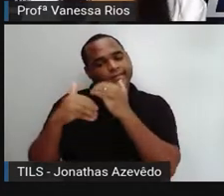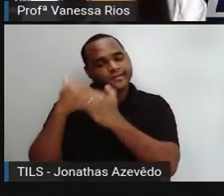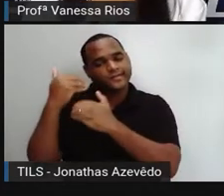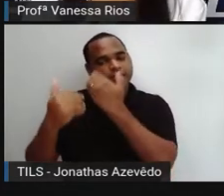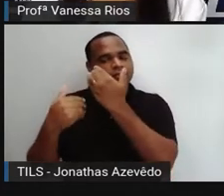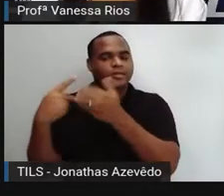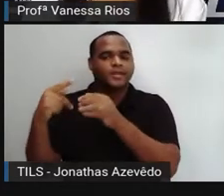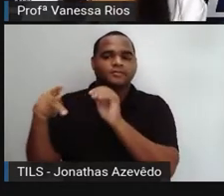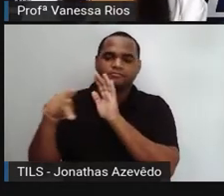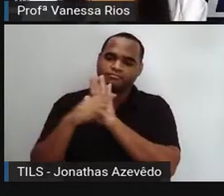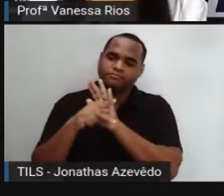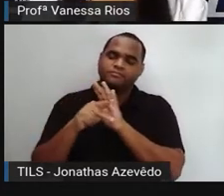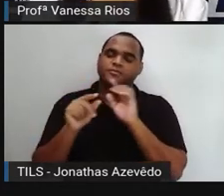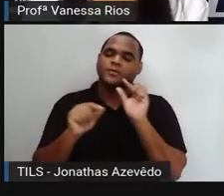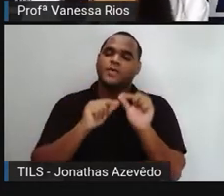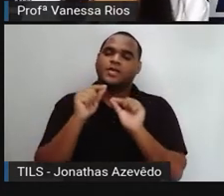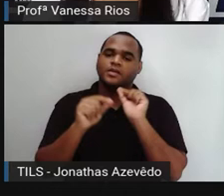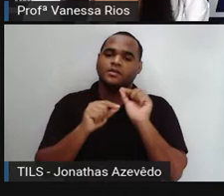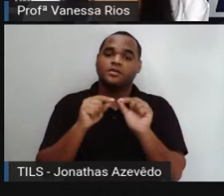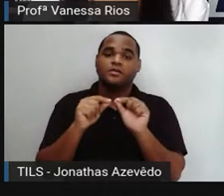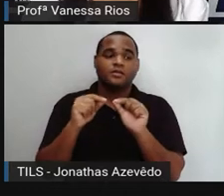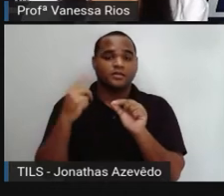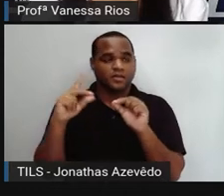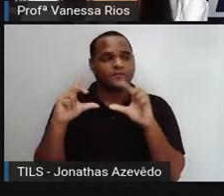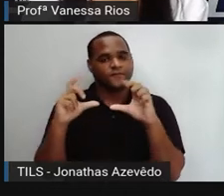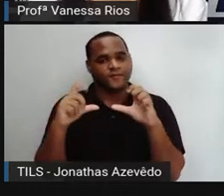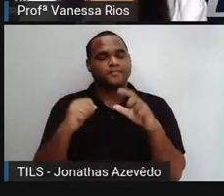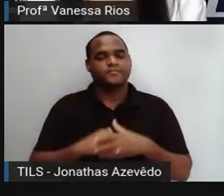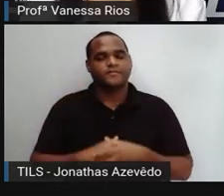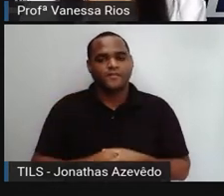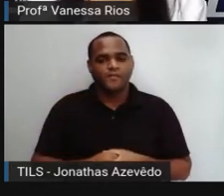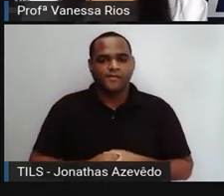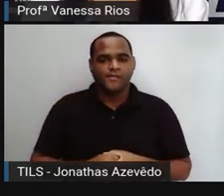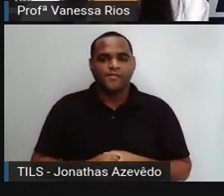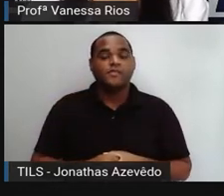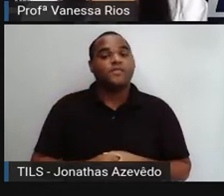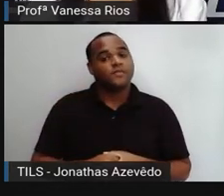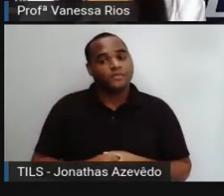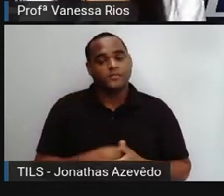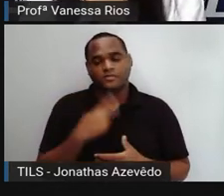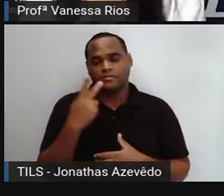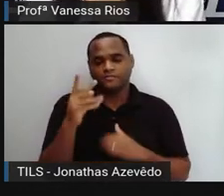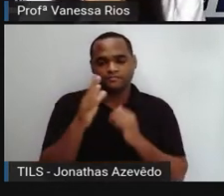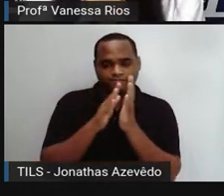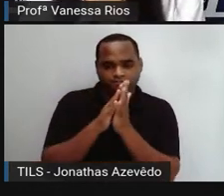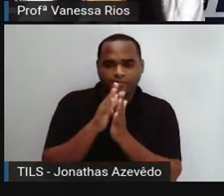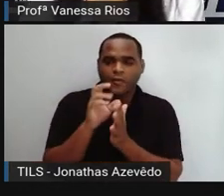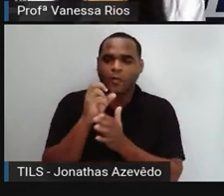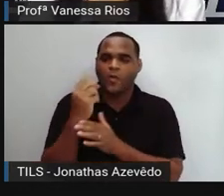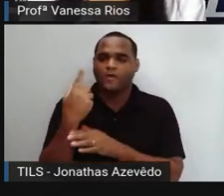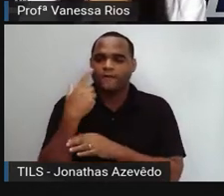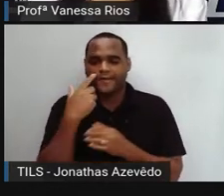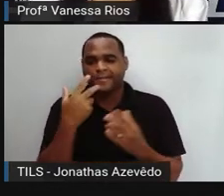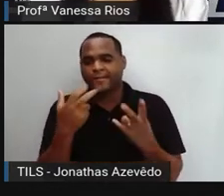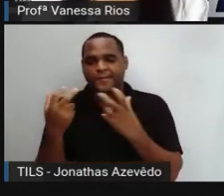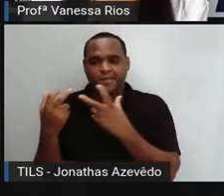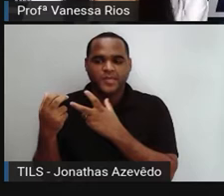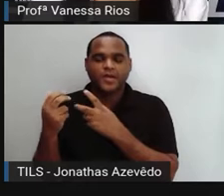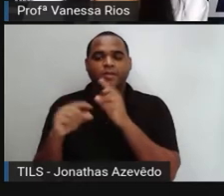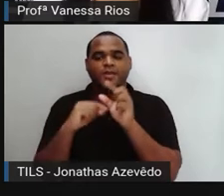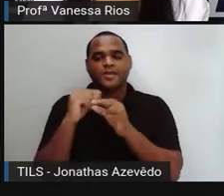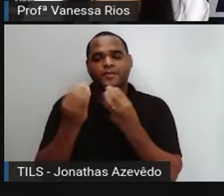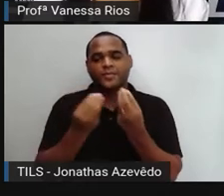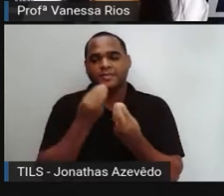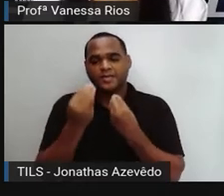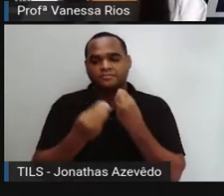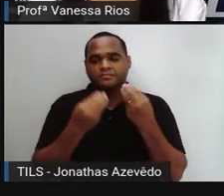participando da fotografia. Então se a gente vai descrever, se a gente vai observar algo que aparece em